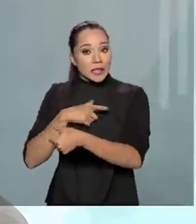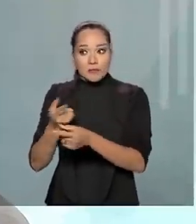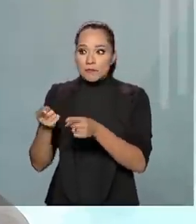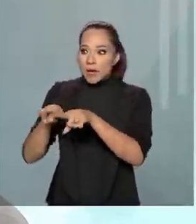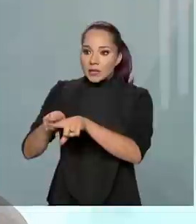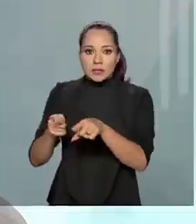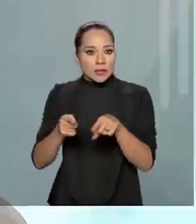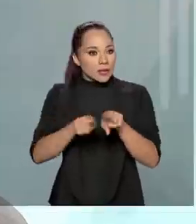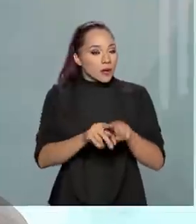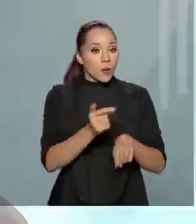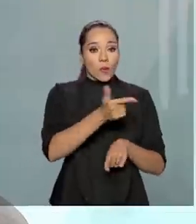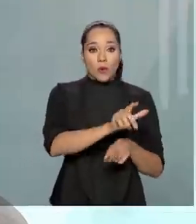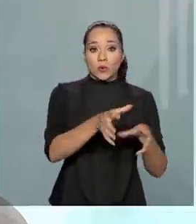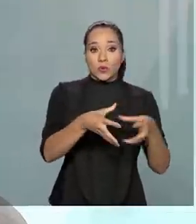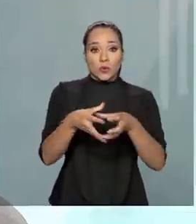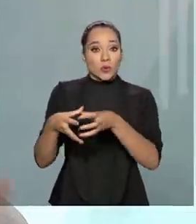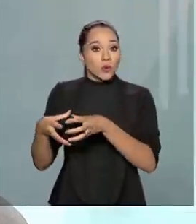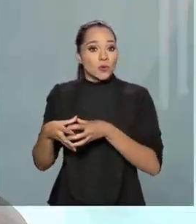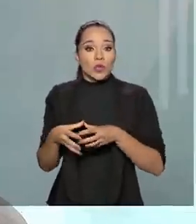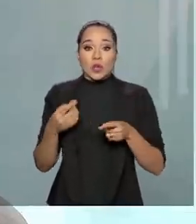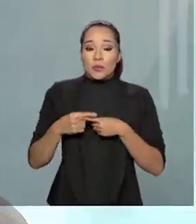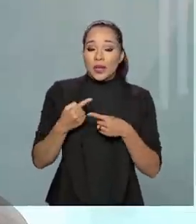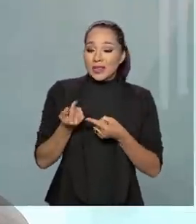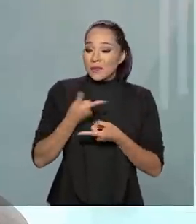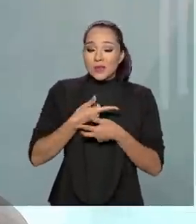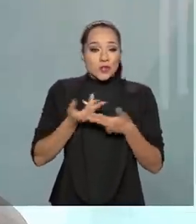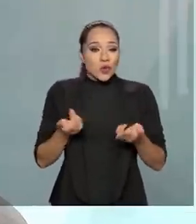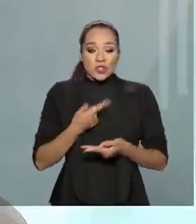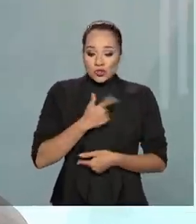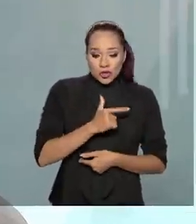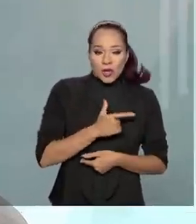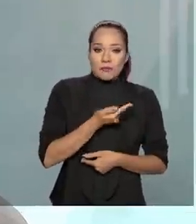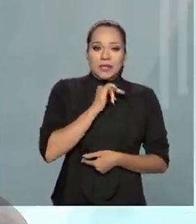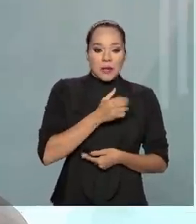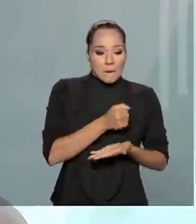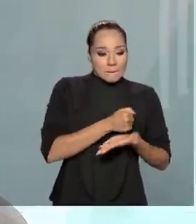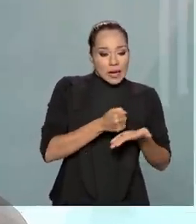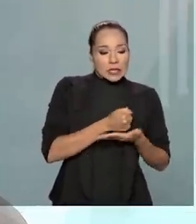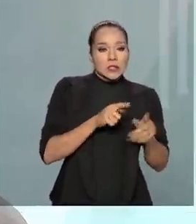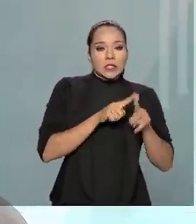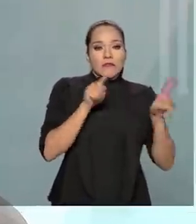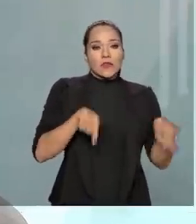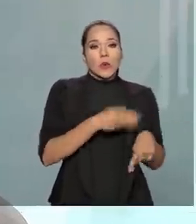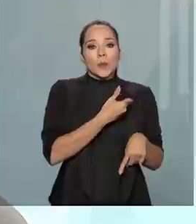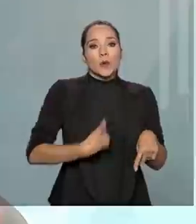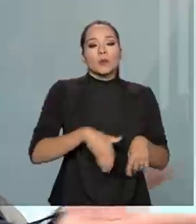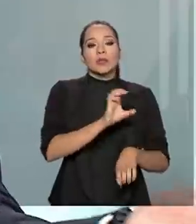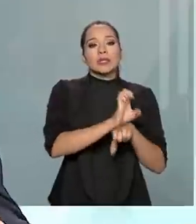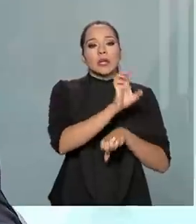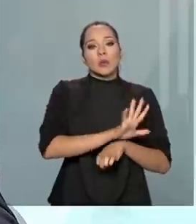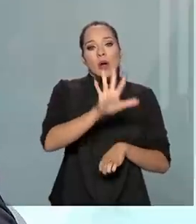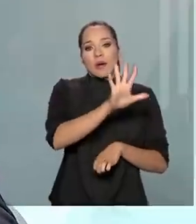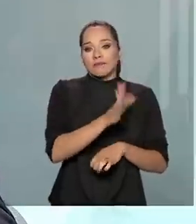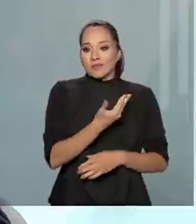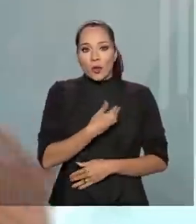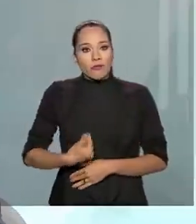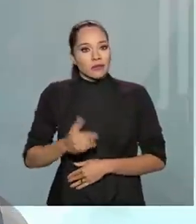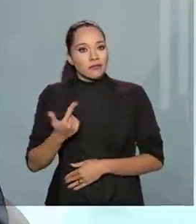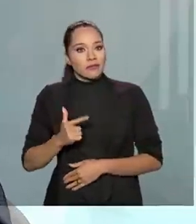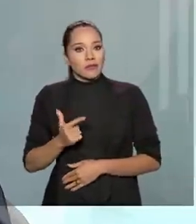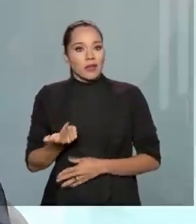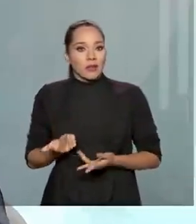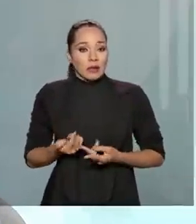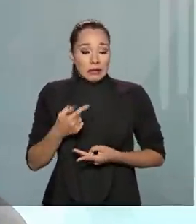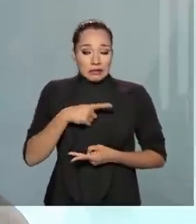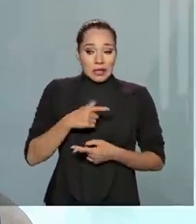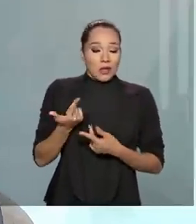você disse, com outros órgãos, porque muitas bases nós não temos. Por exemplo, a base de servidor público estadual, o governo federal não tem, nós temos